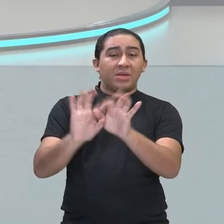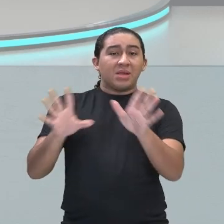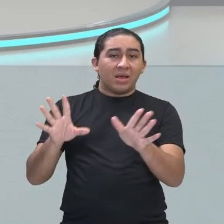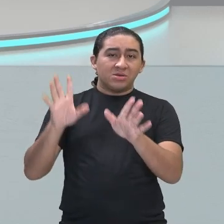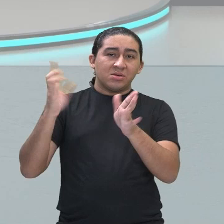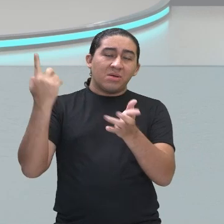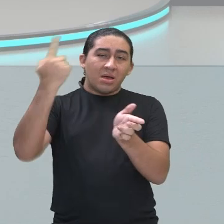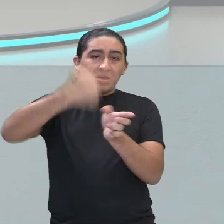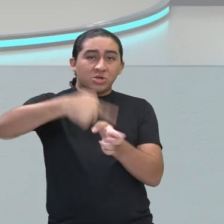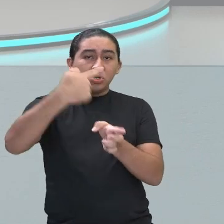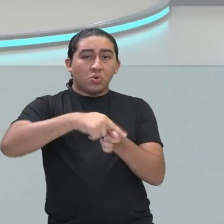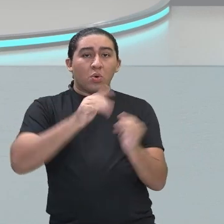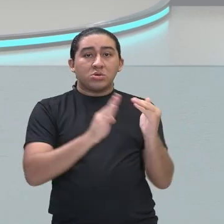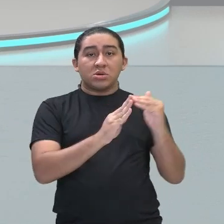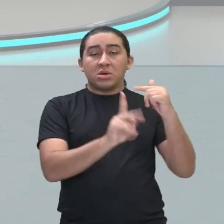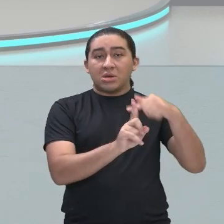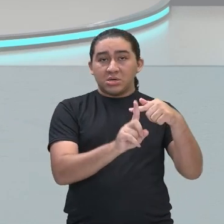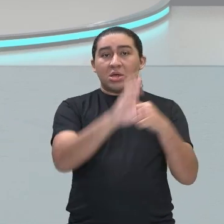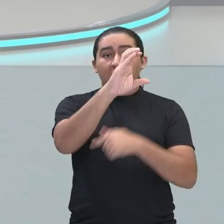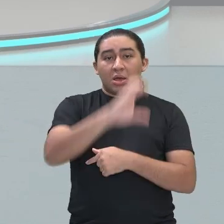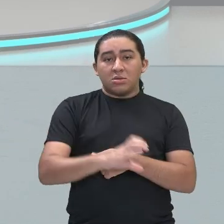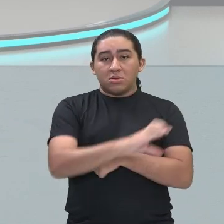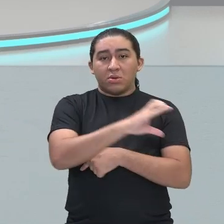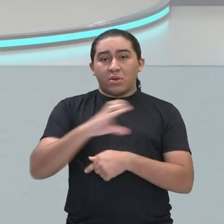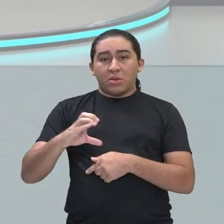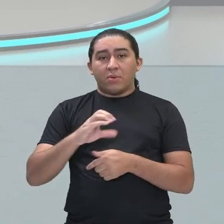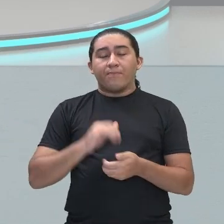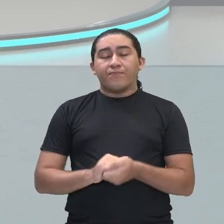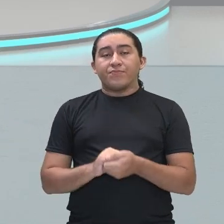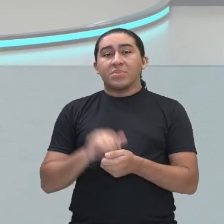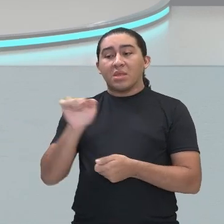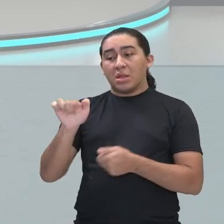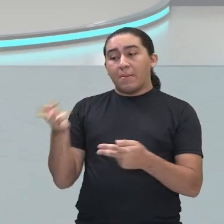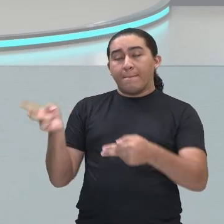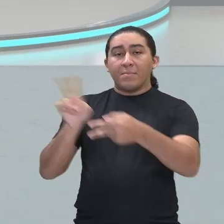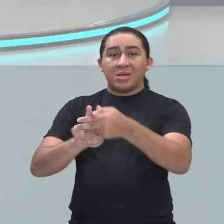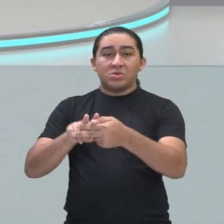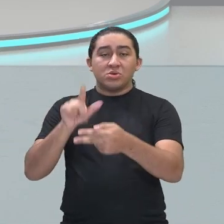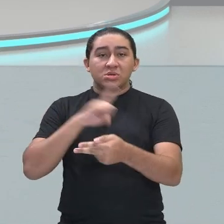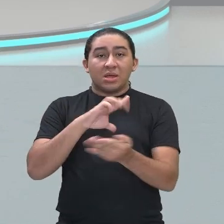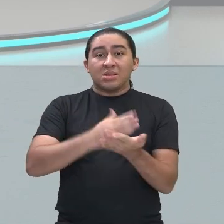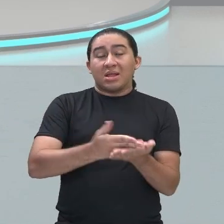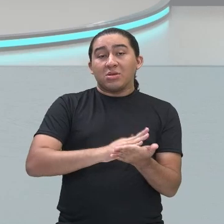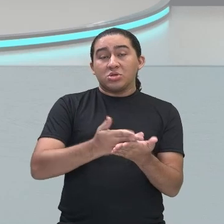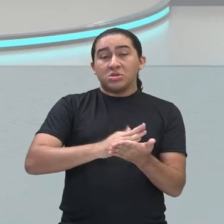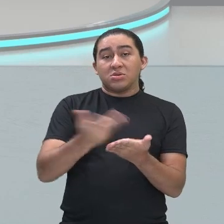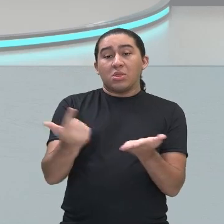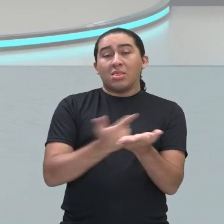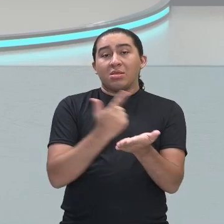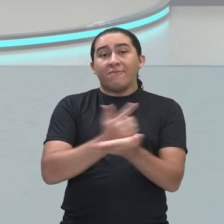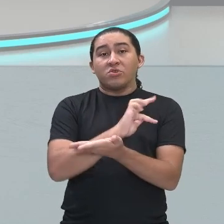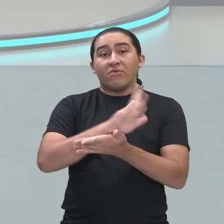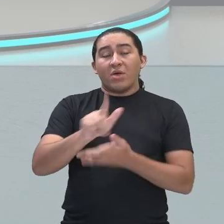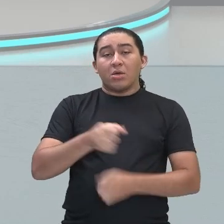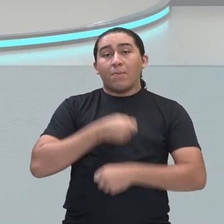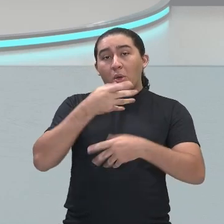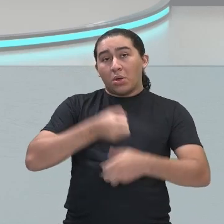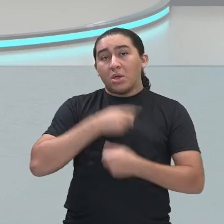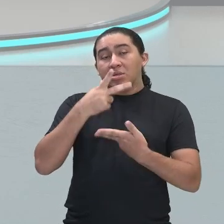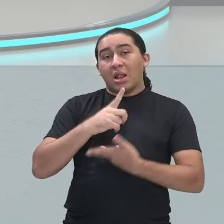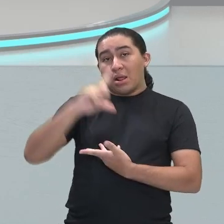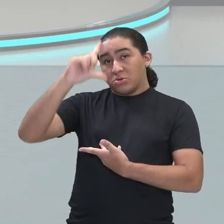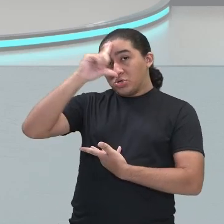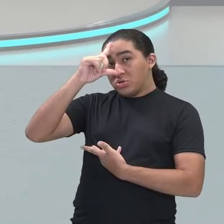a Igreja Católica, né? Encarcerado, traduziu obras de poetas latinos e franceses. Foi libertado